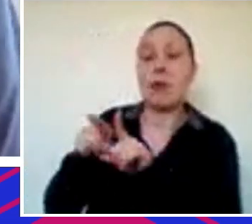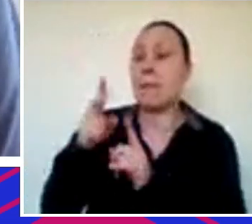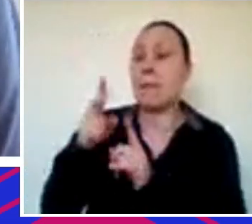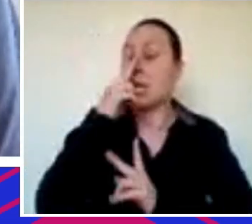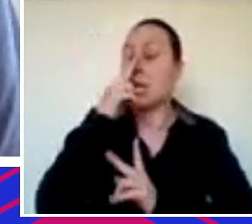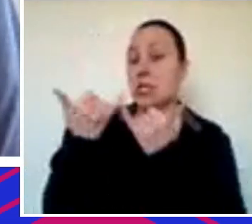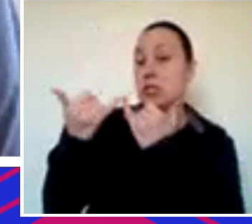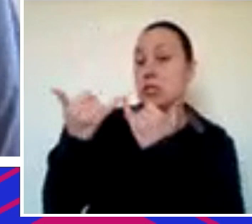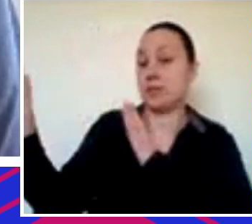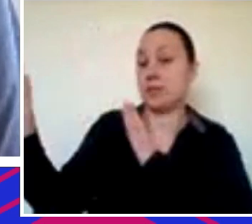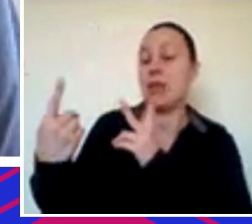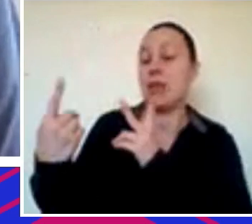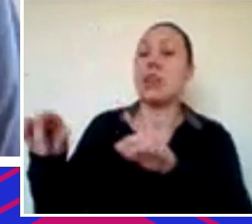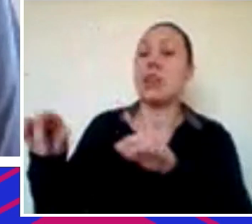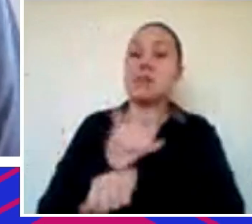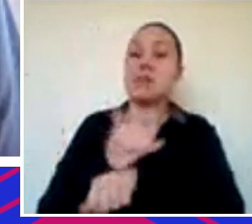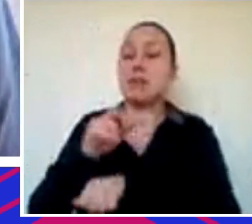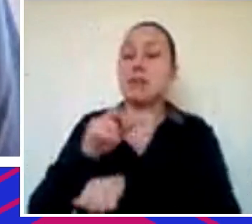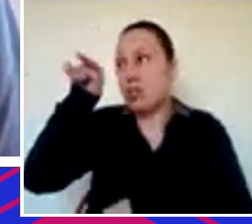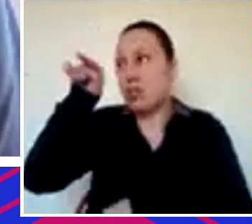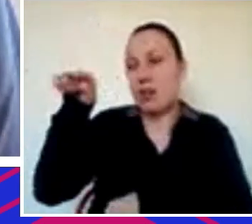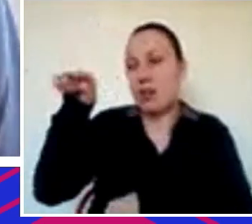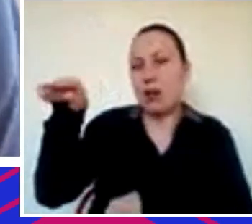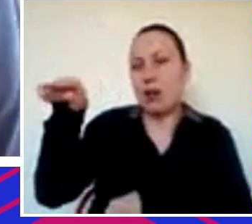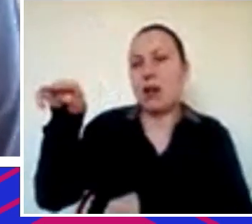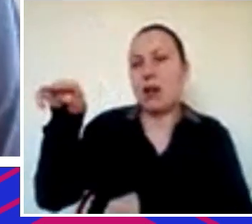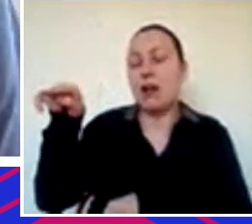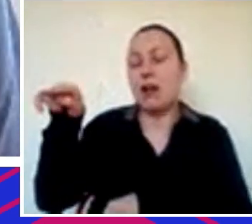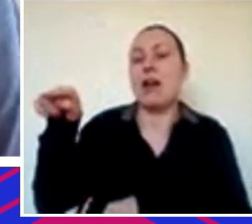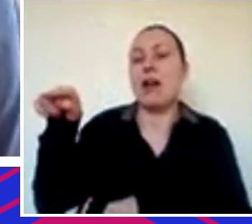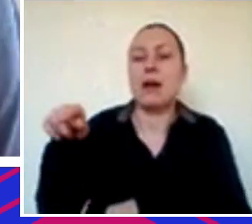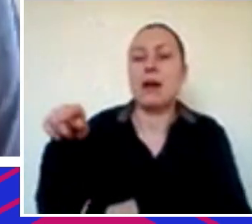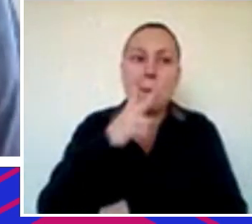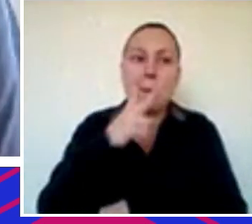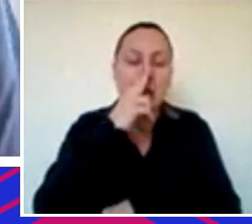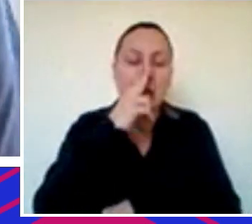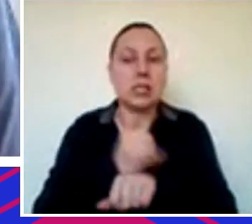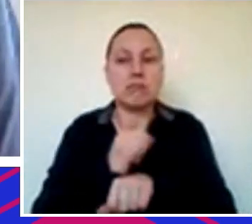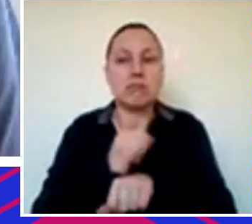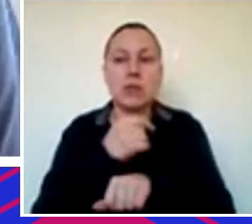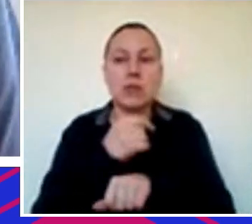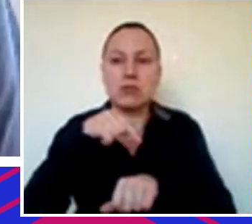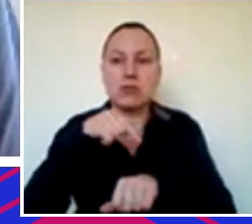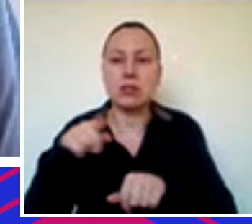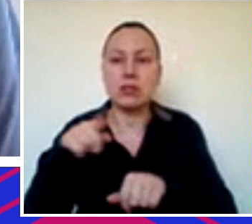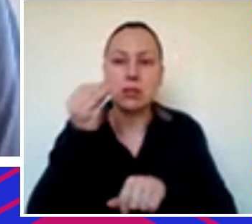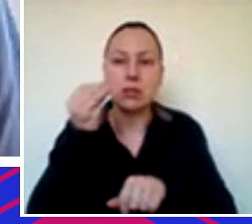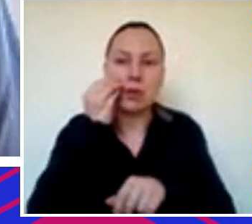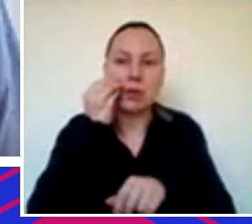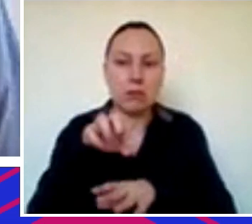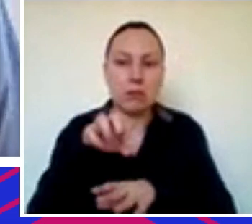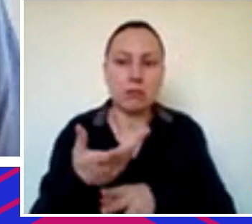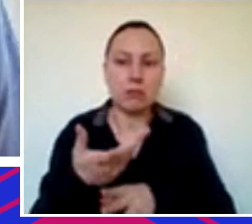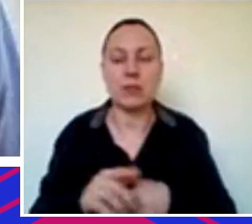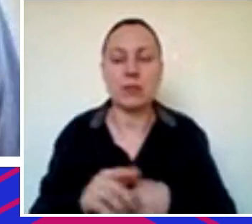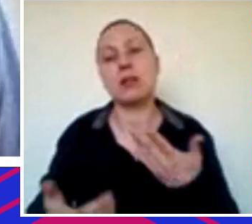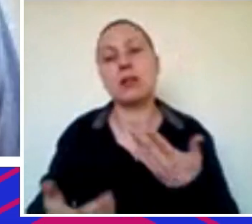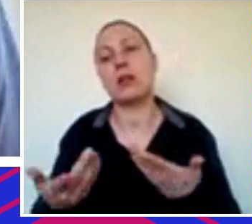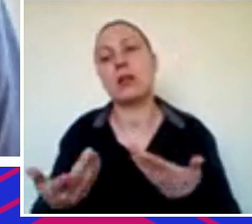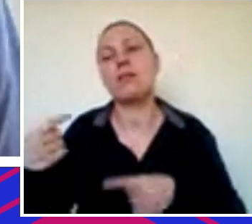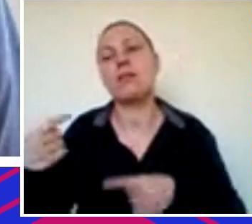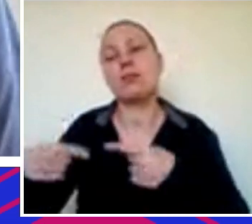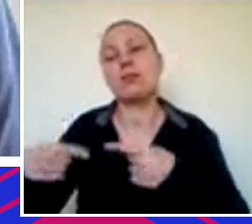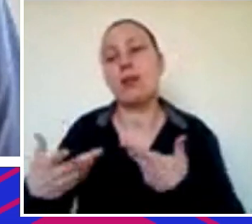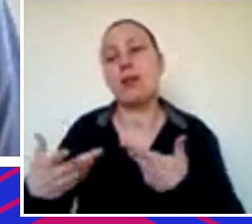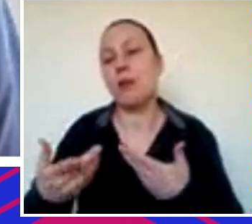tipo de estratégia que vai ser discutido dentro do board da companhia, no management da companhia, vai ser uma relação direta com os resultados que você vai conquistar, né. Então, a gente vem tentando